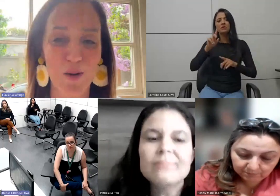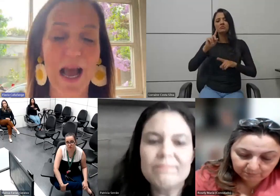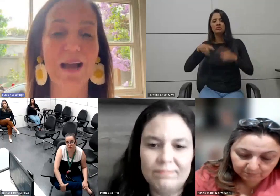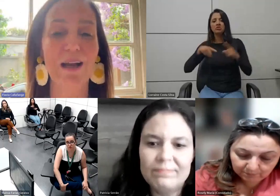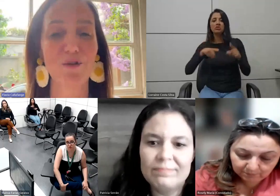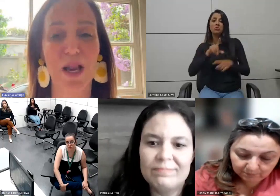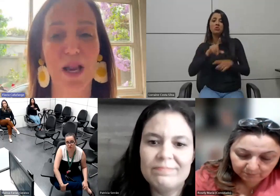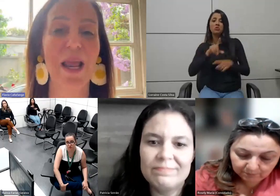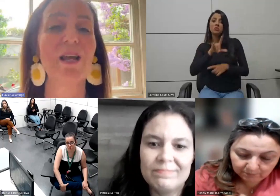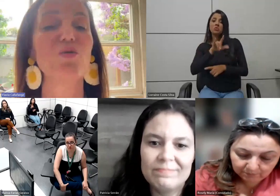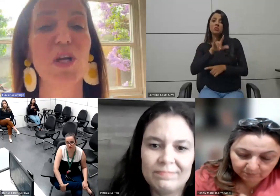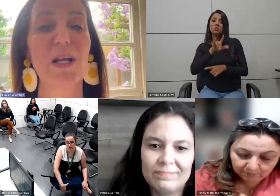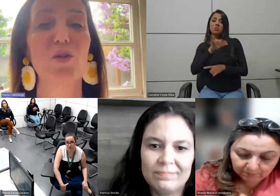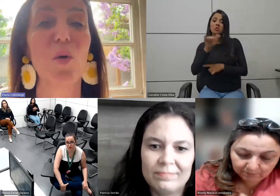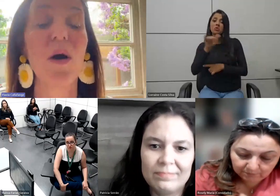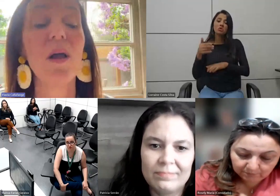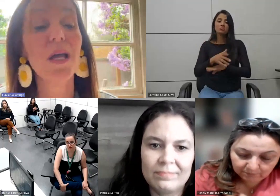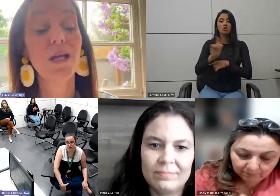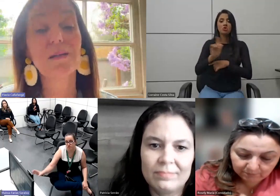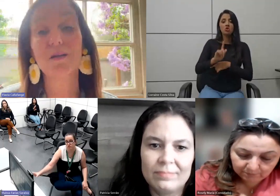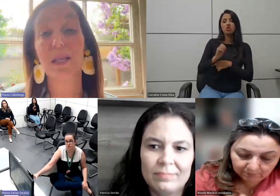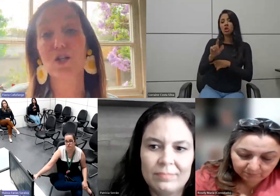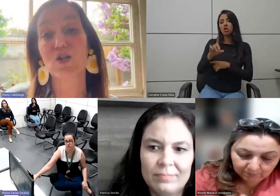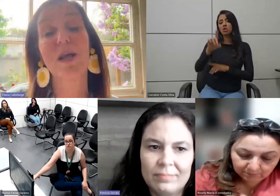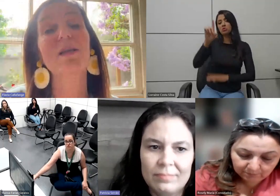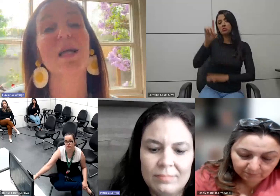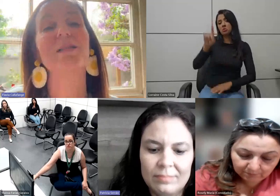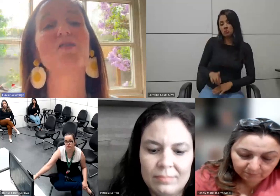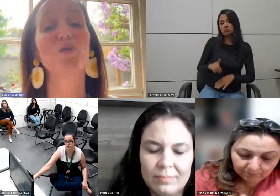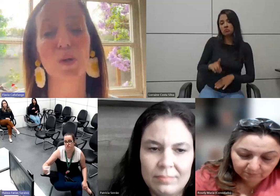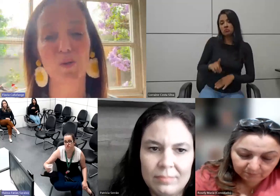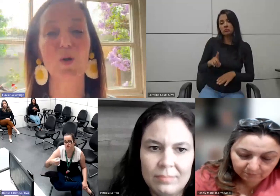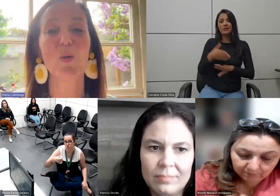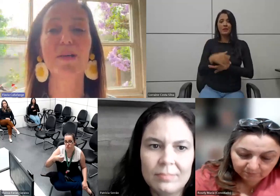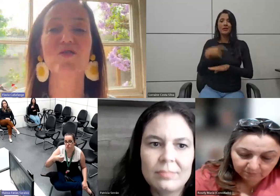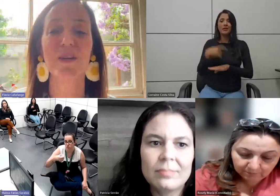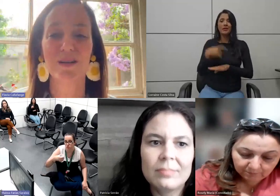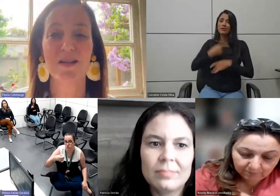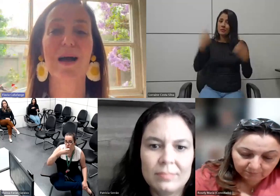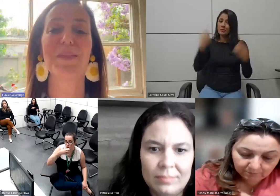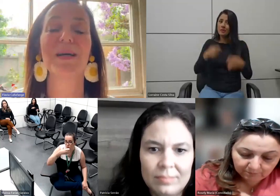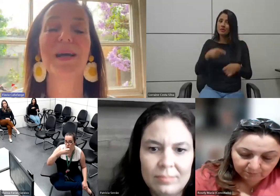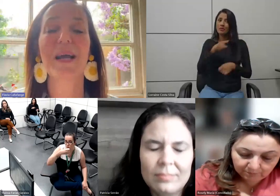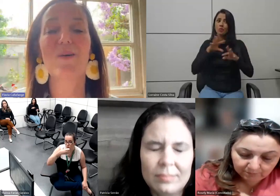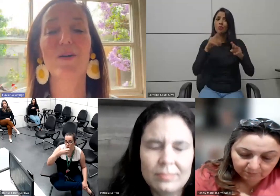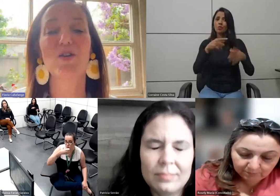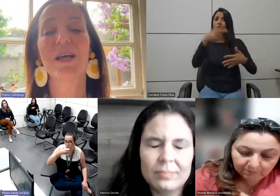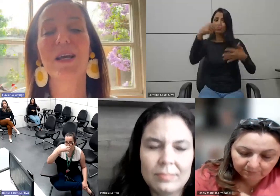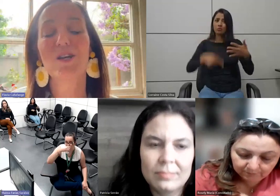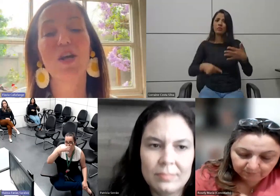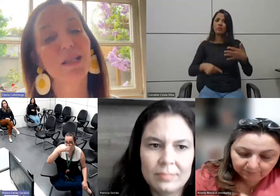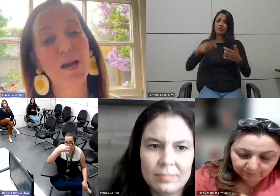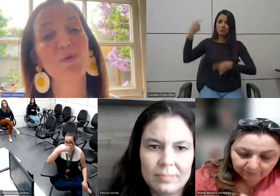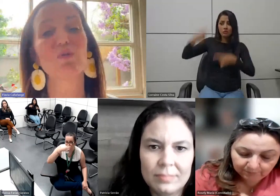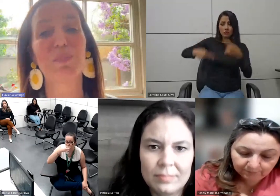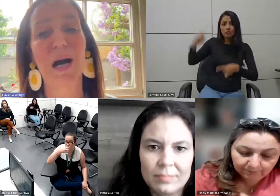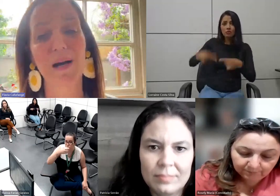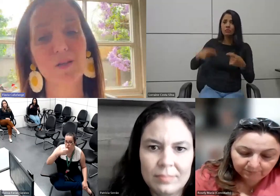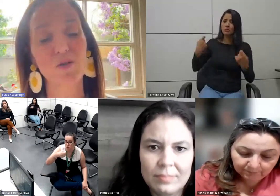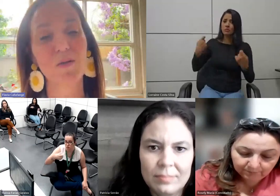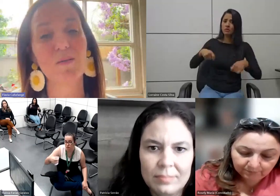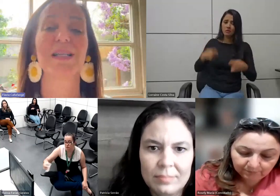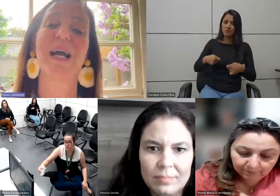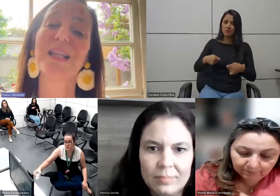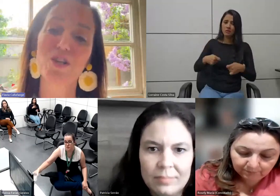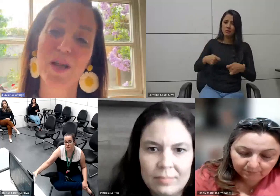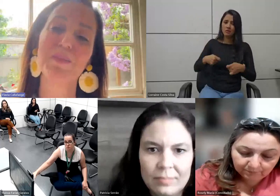dia se tornarem um gerente um diretor então assim a gente tem que trazer tudo isso à luz sabe eu acho que já demos um